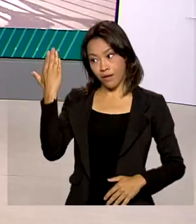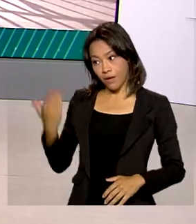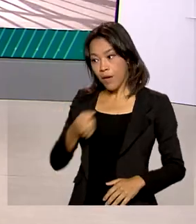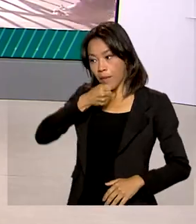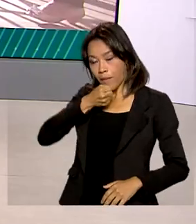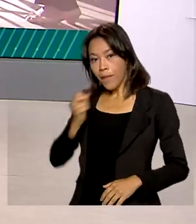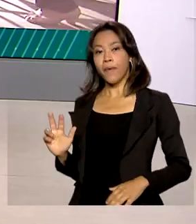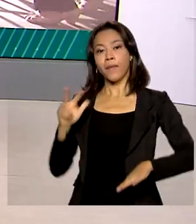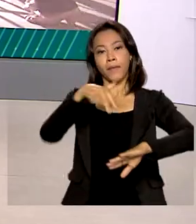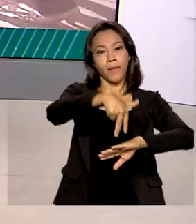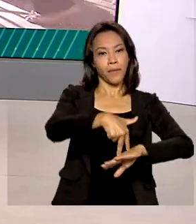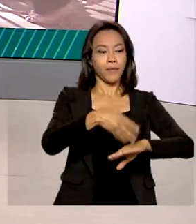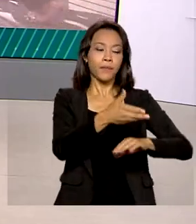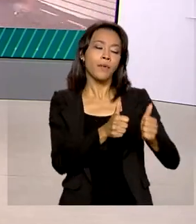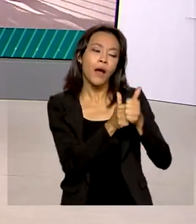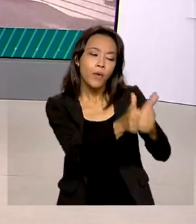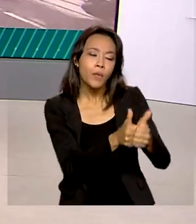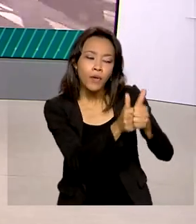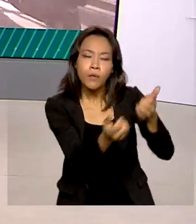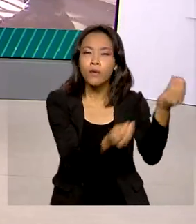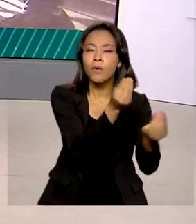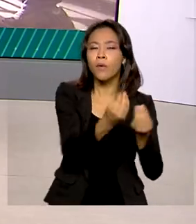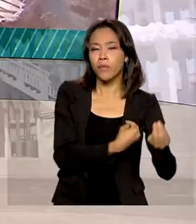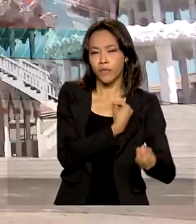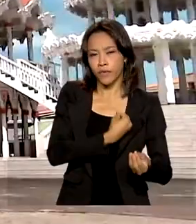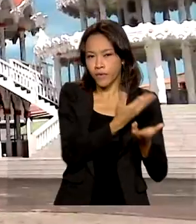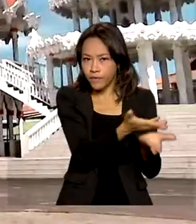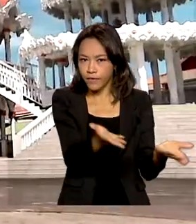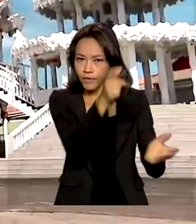Paramaribo, acompanhou como vivem essas pessoas.